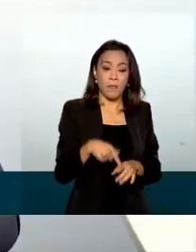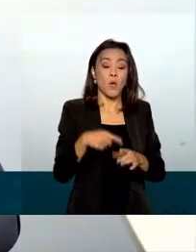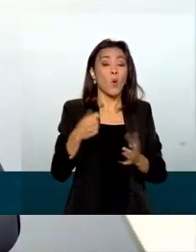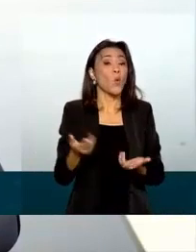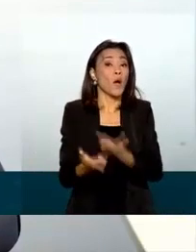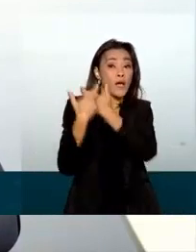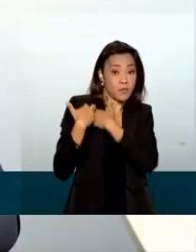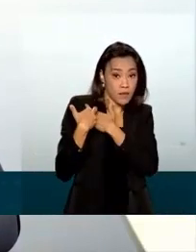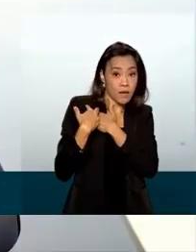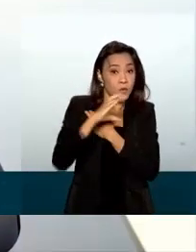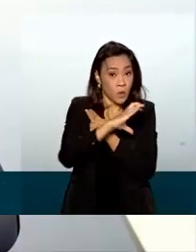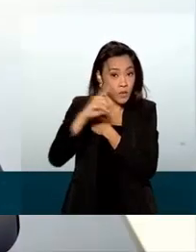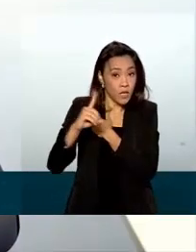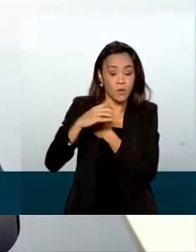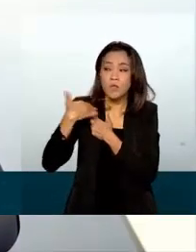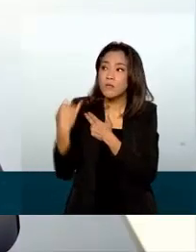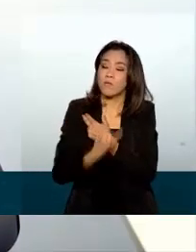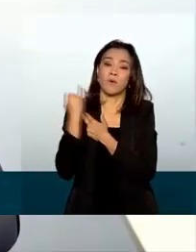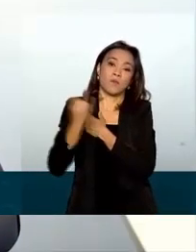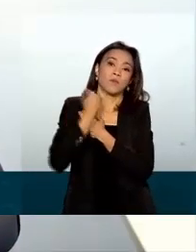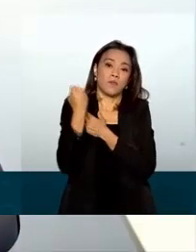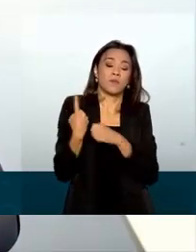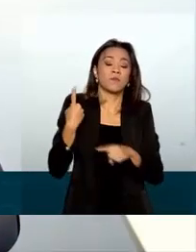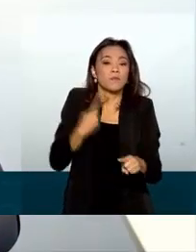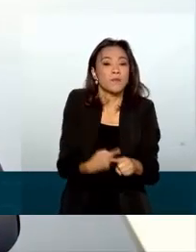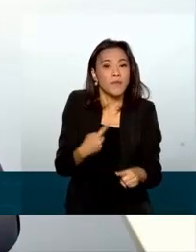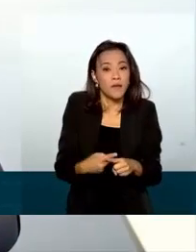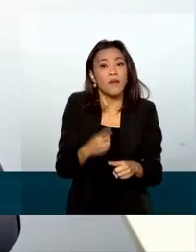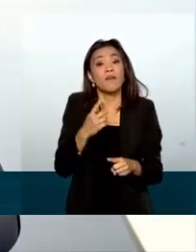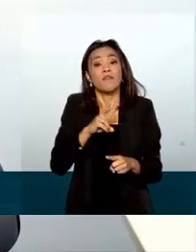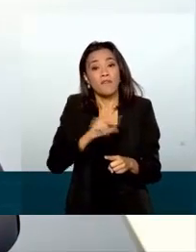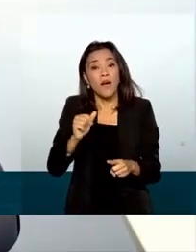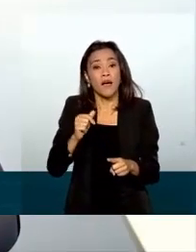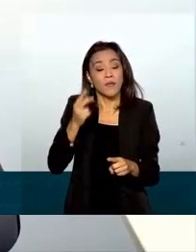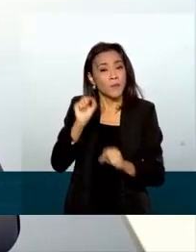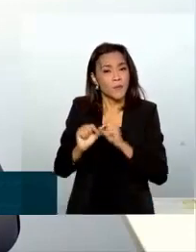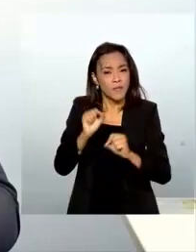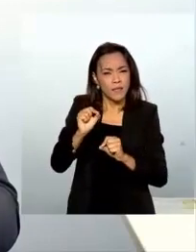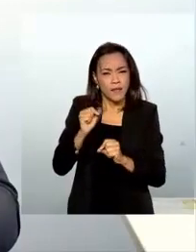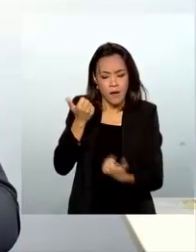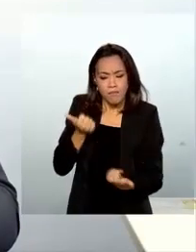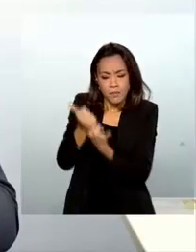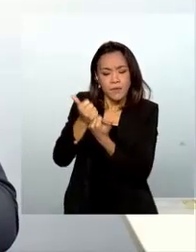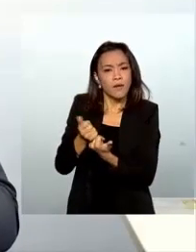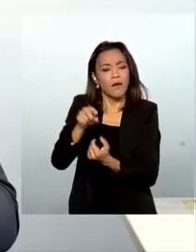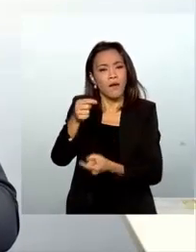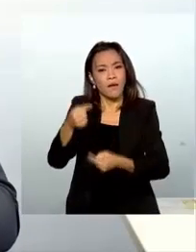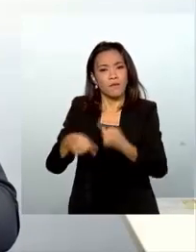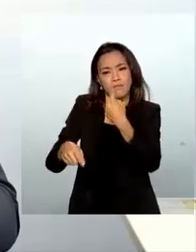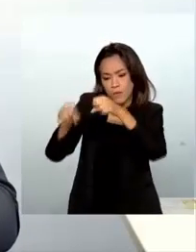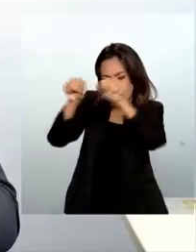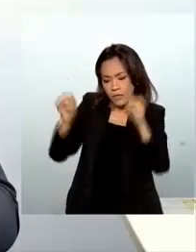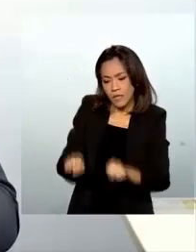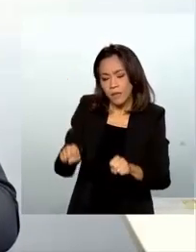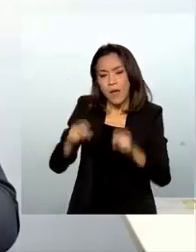racial é essencial, uma vez que possibilita a operação do sistema respeitando a regionalização